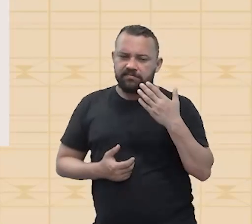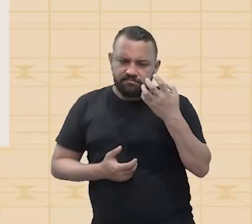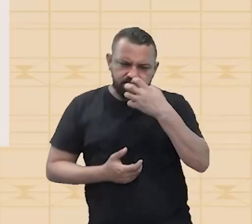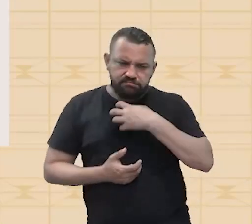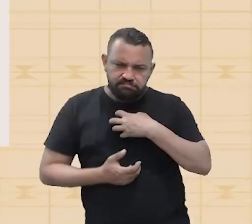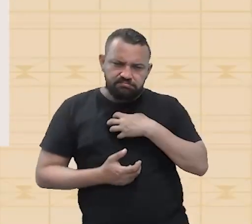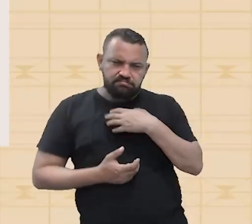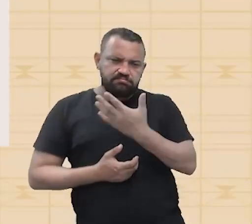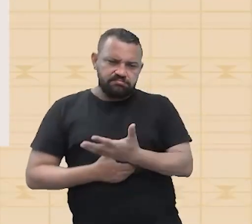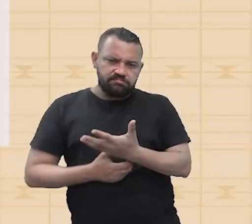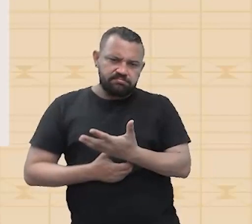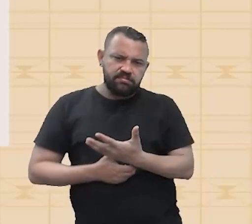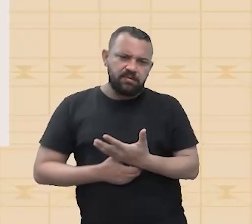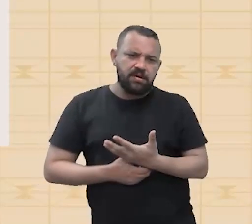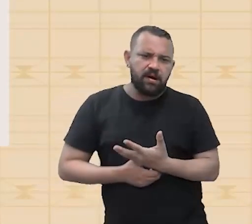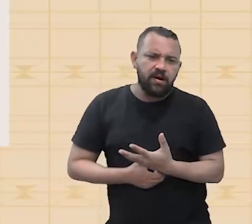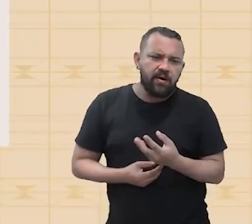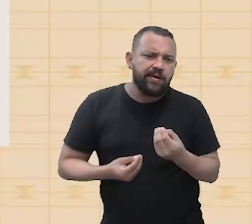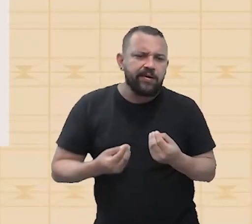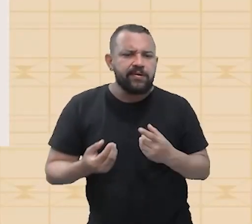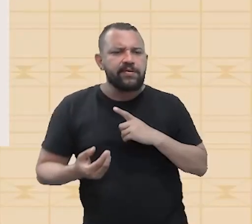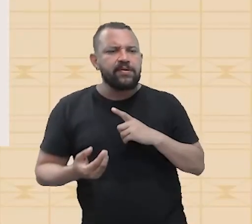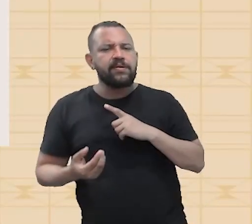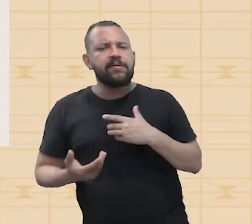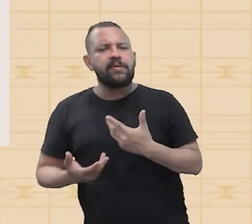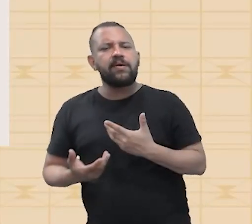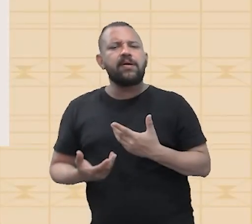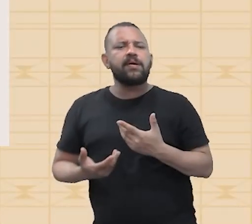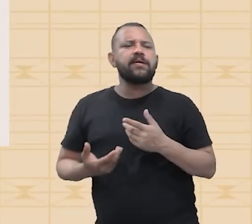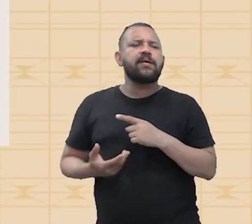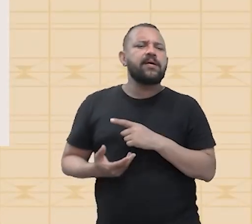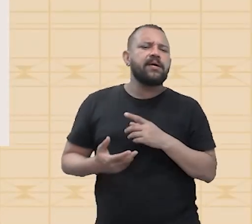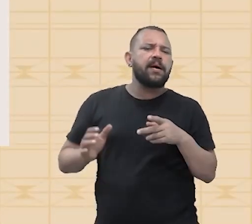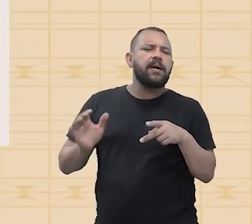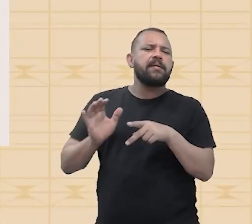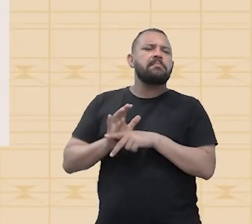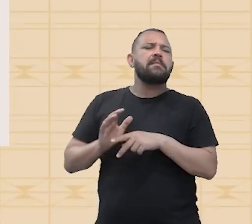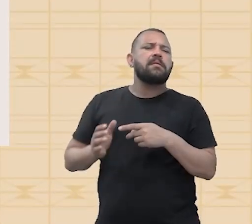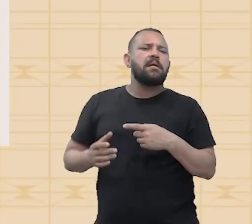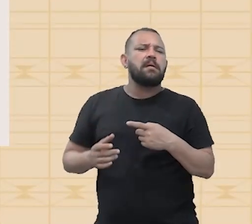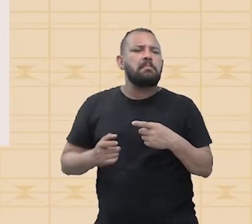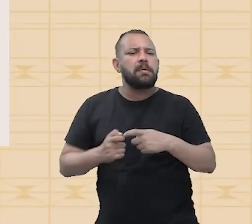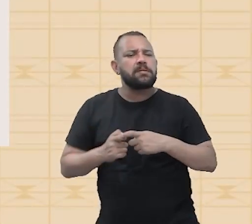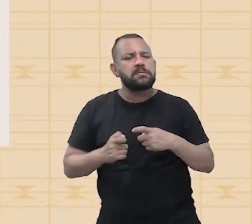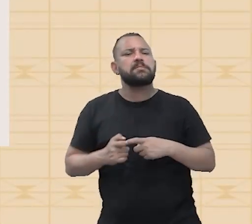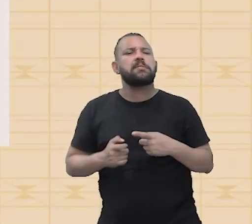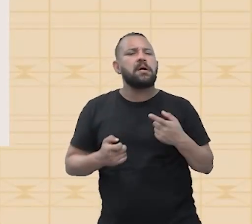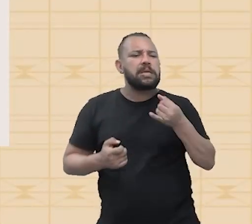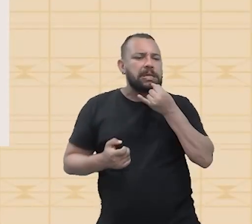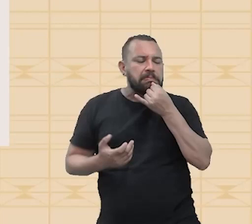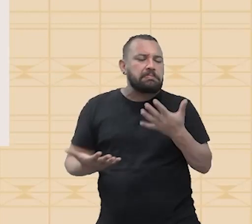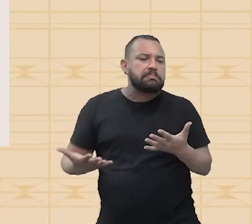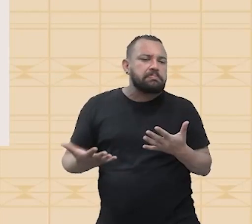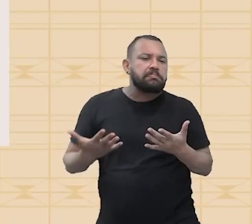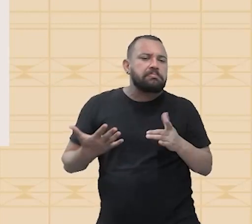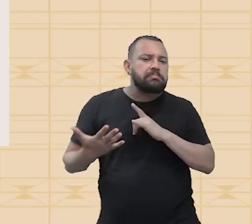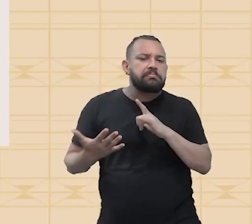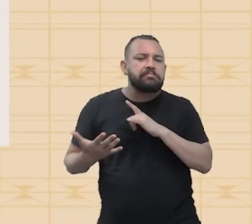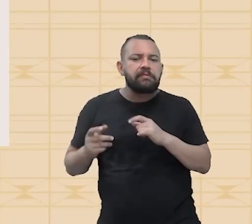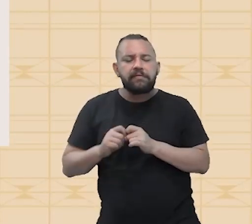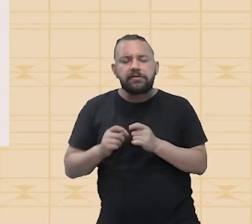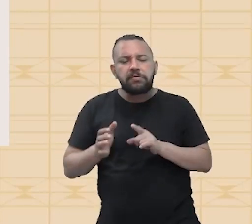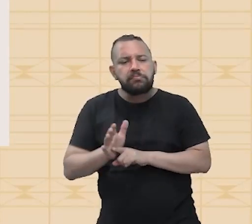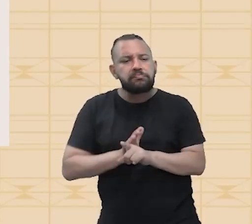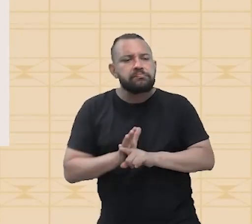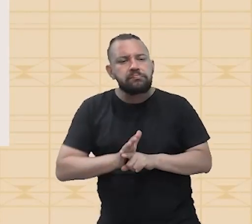Então, onde é que a gente vai ter o efeito dopla aplicado na prática no nosso dia a dia? Por exemplo, na medicina, quando você vai fazer um exame,